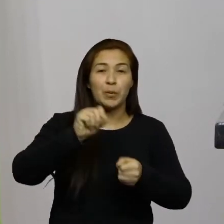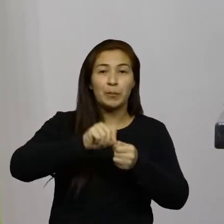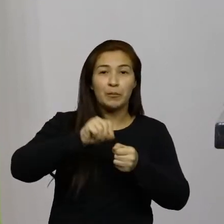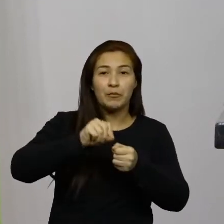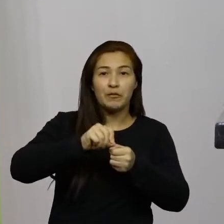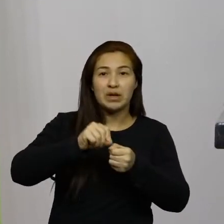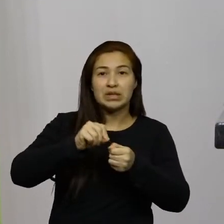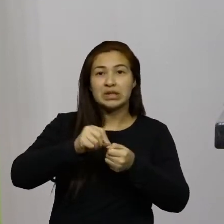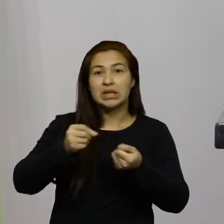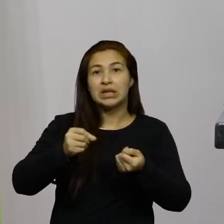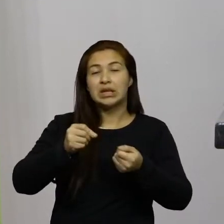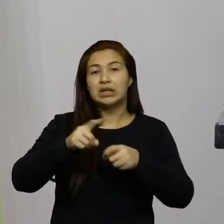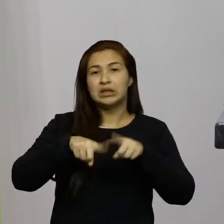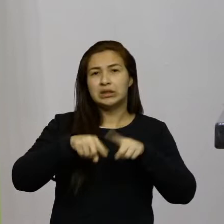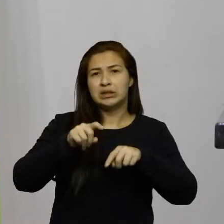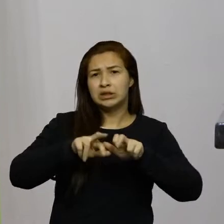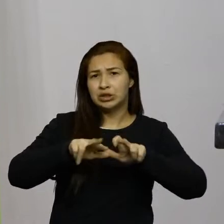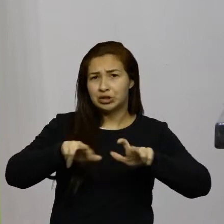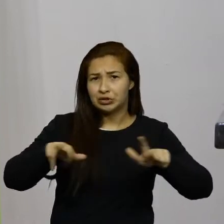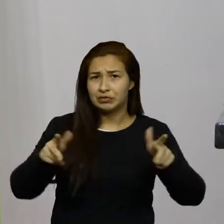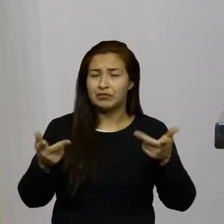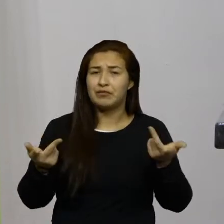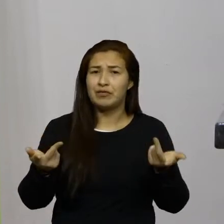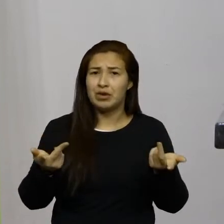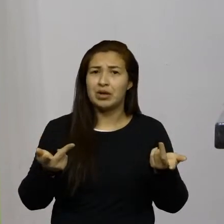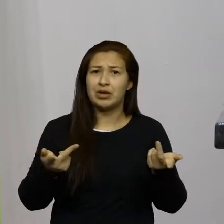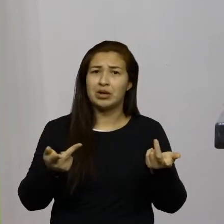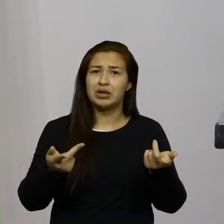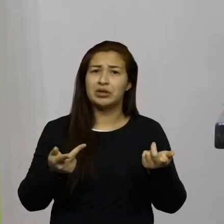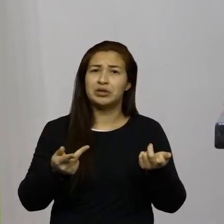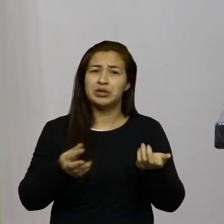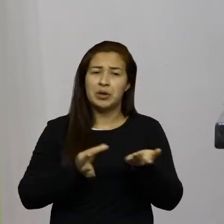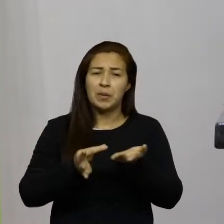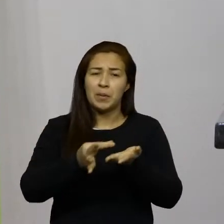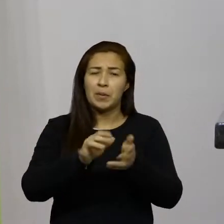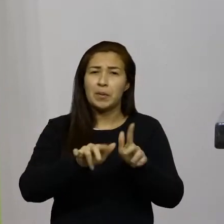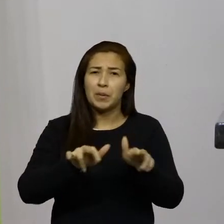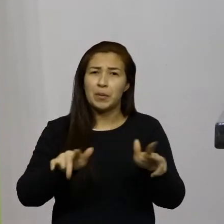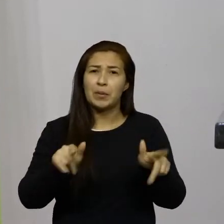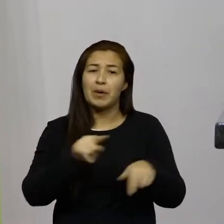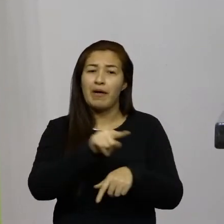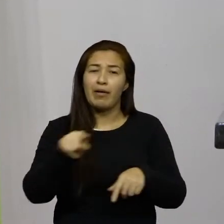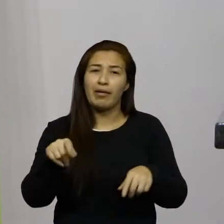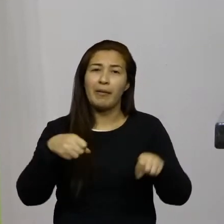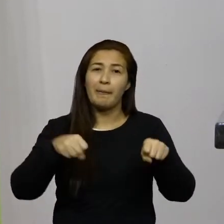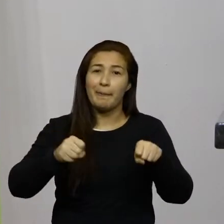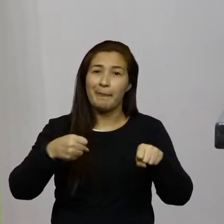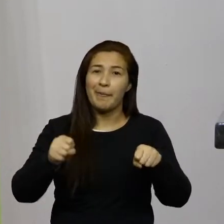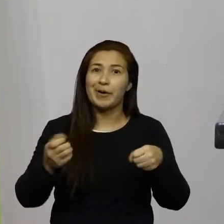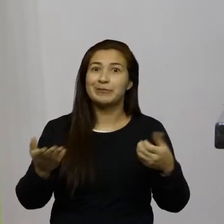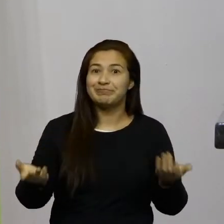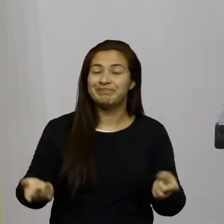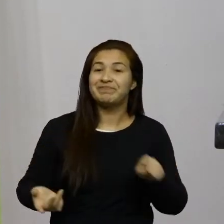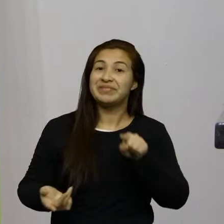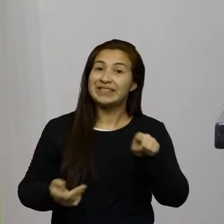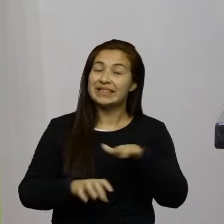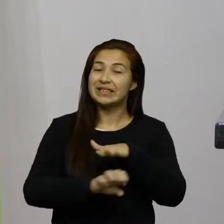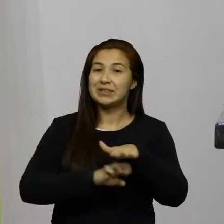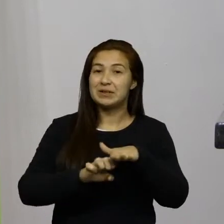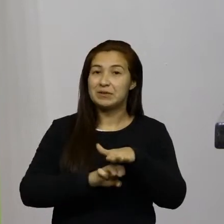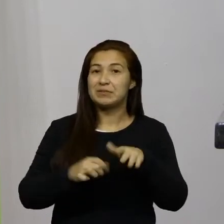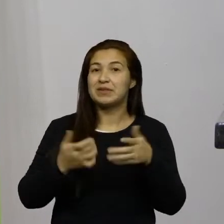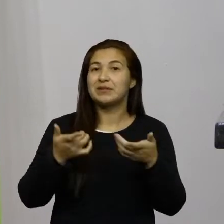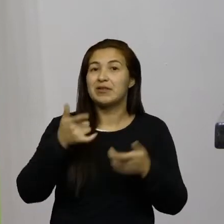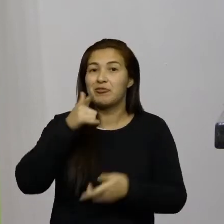acessórios para as motocicletas e foi através desse nicho que a empresa se consolidou